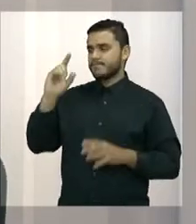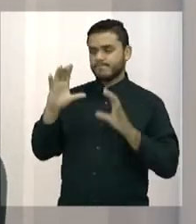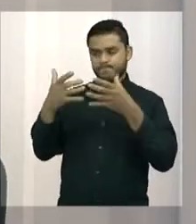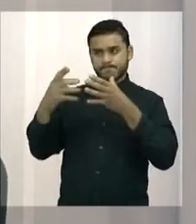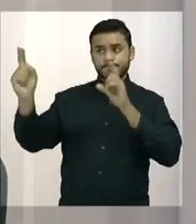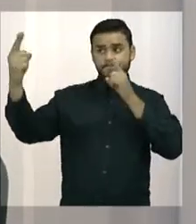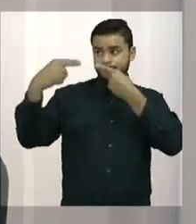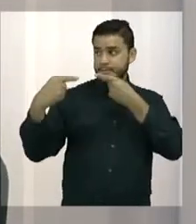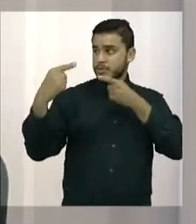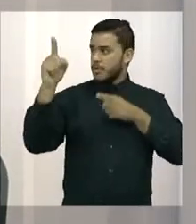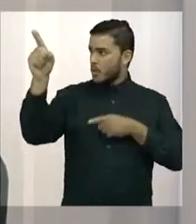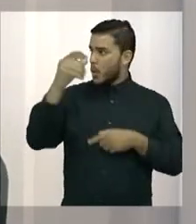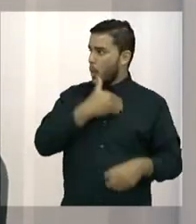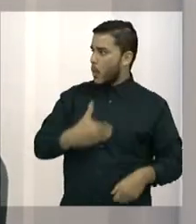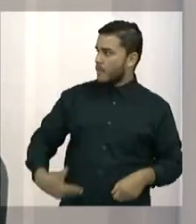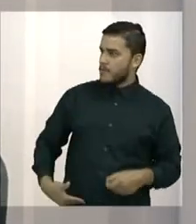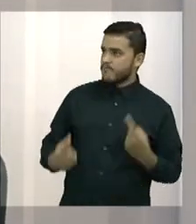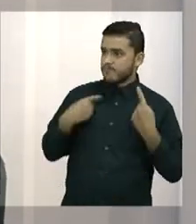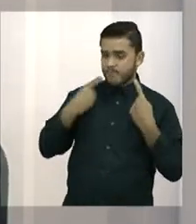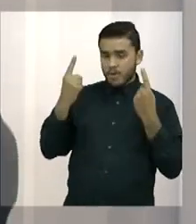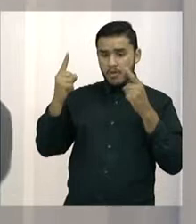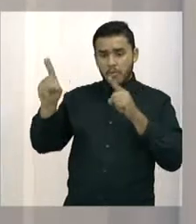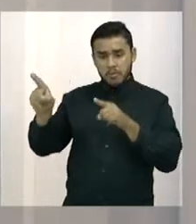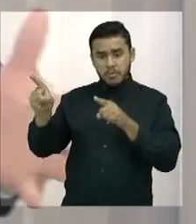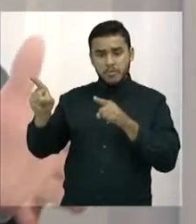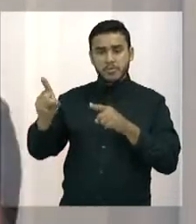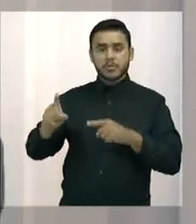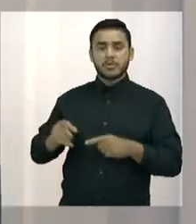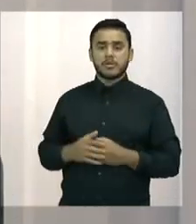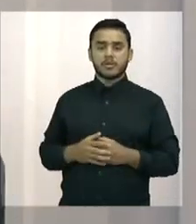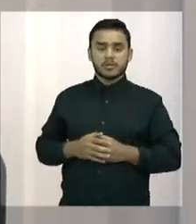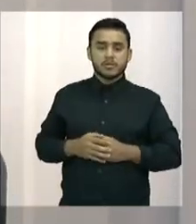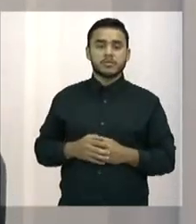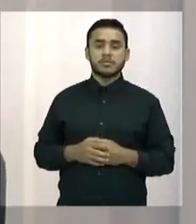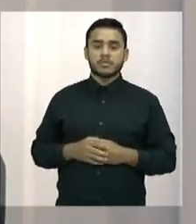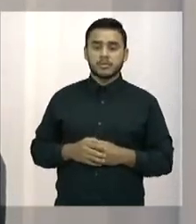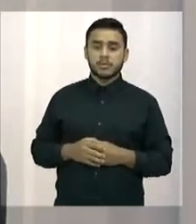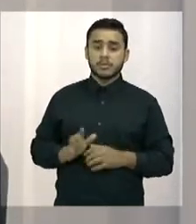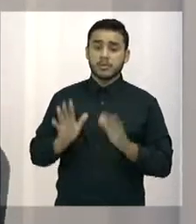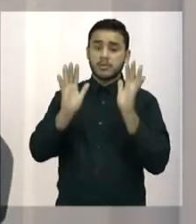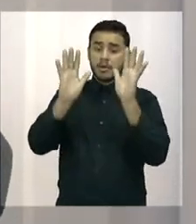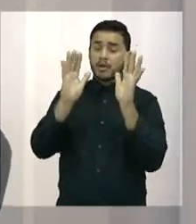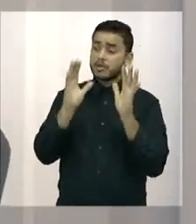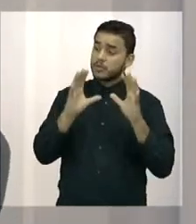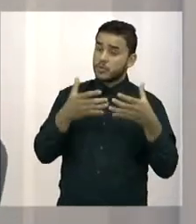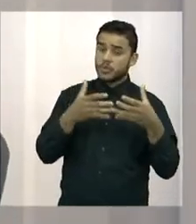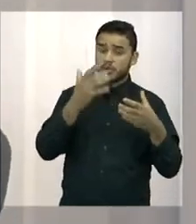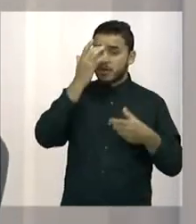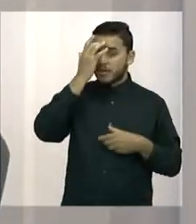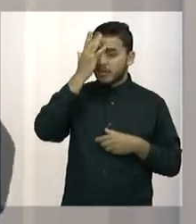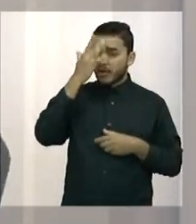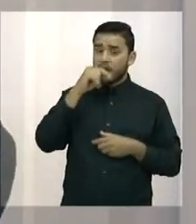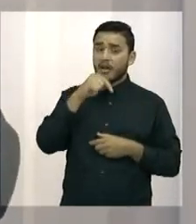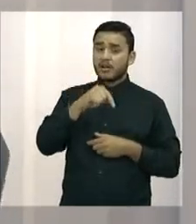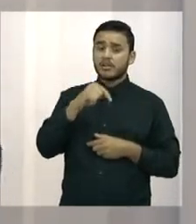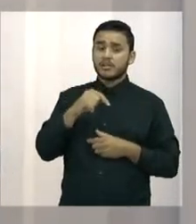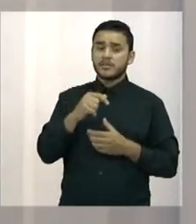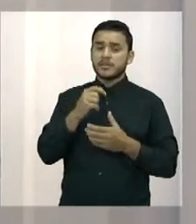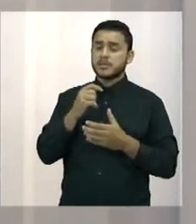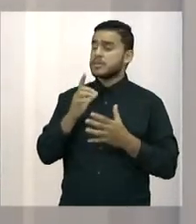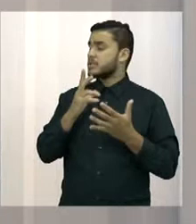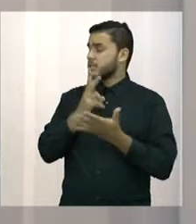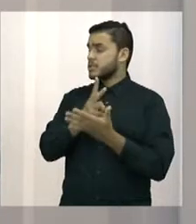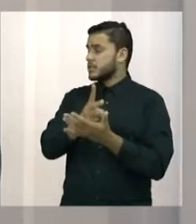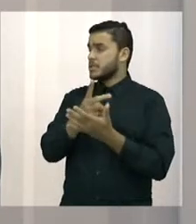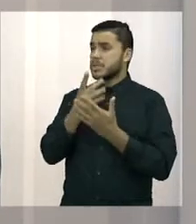Não é fácil. Mas quero acreditar que é mais fácil do que ser a situação. Exatamente. Porque você fica simplesmente batendo, às vezes até sem